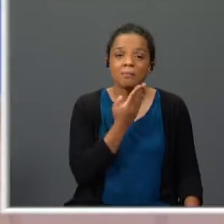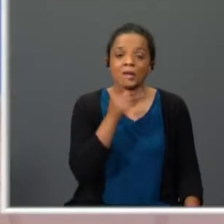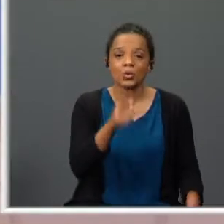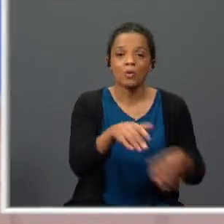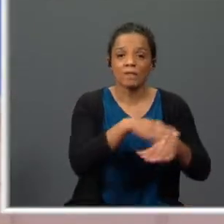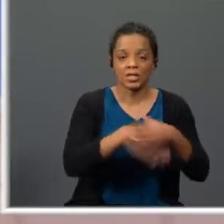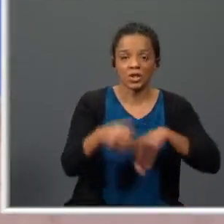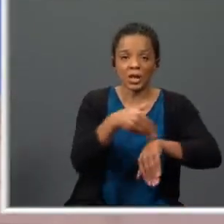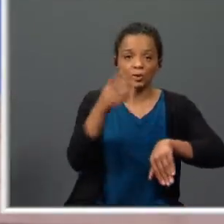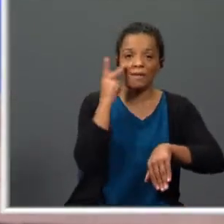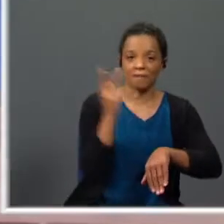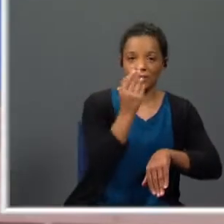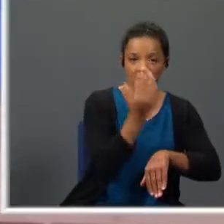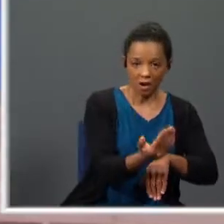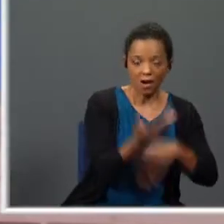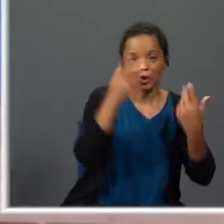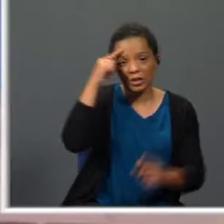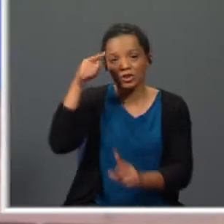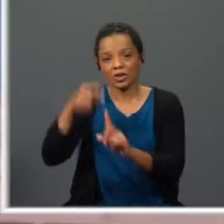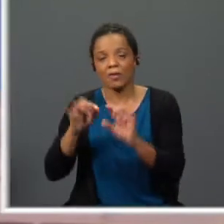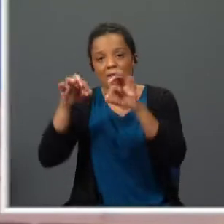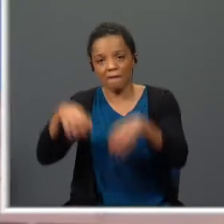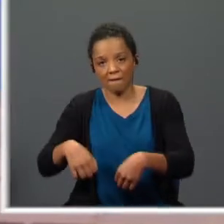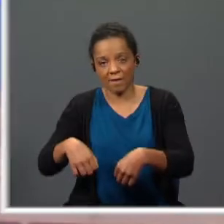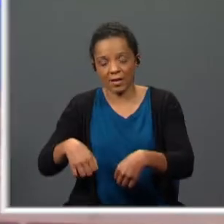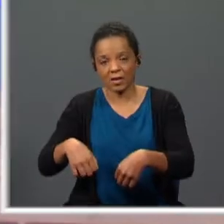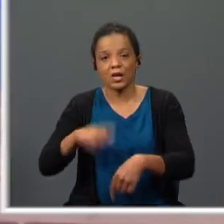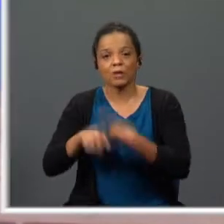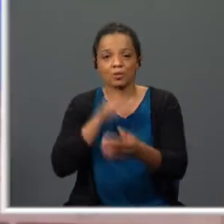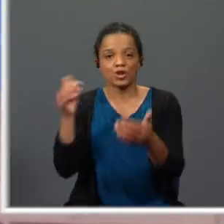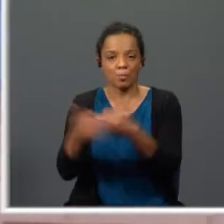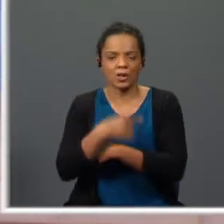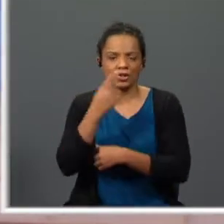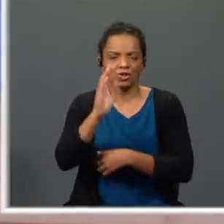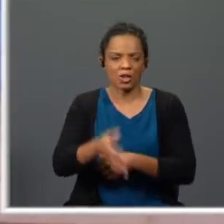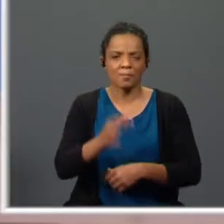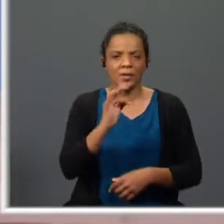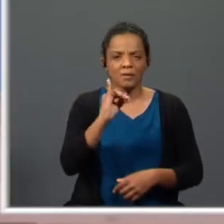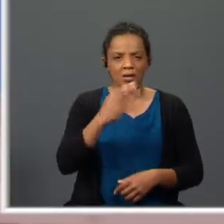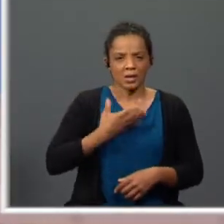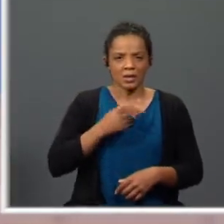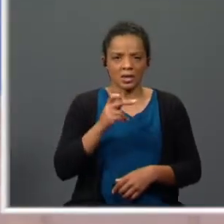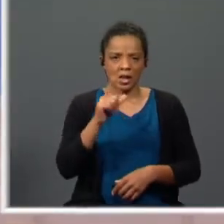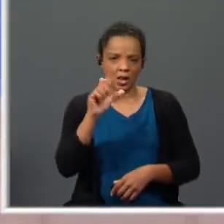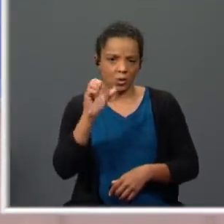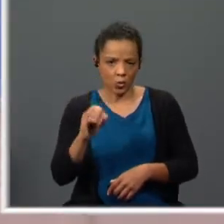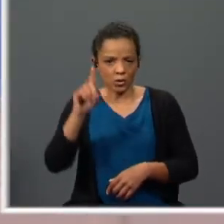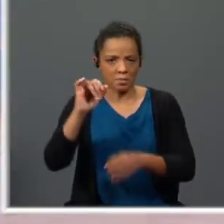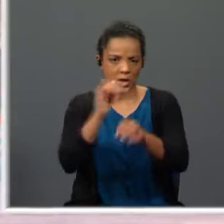viveste vais encontrar o teu destino depois da morte ele já tinha dito isto ao Fidalgo e a outras personagens